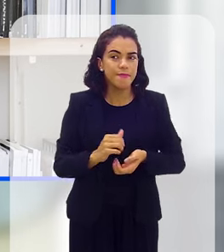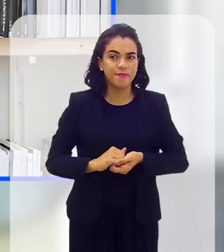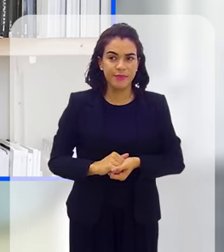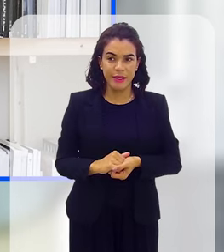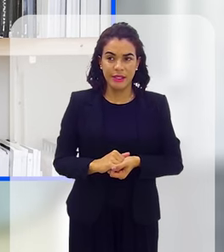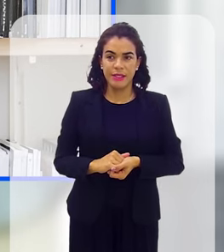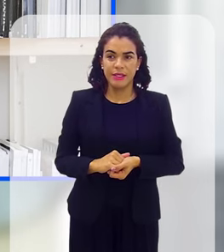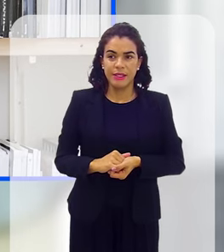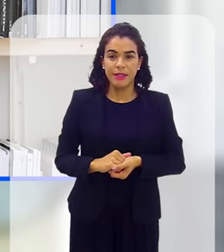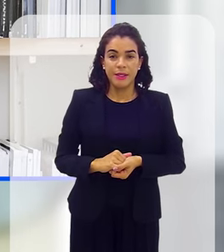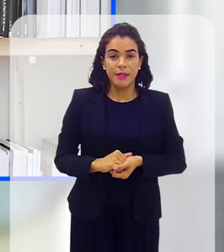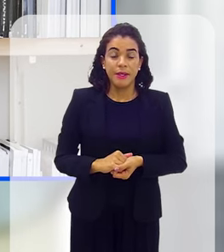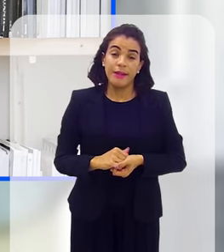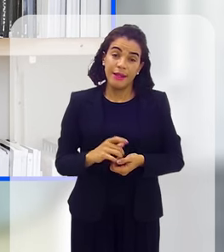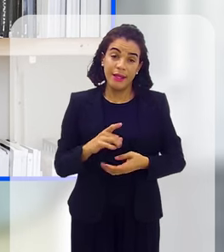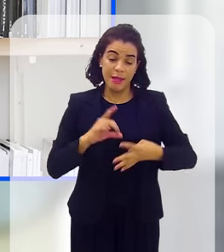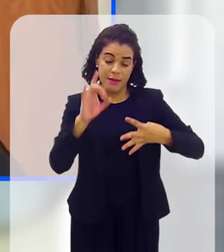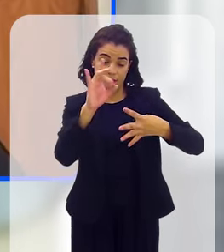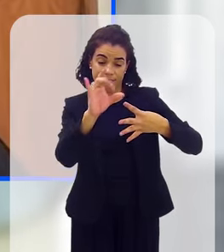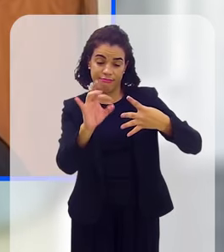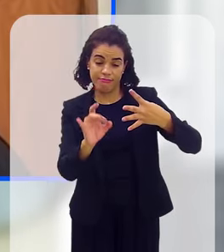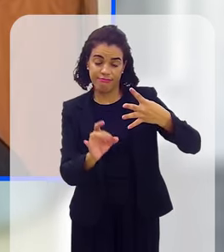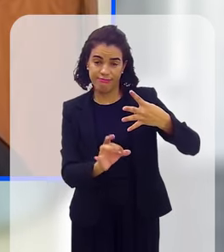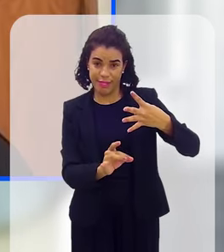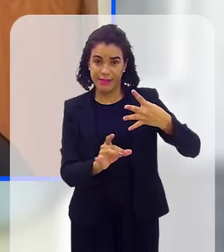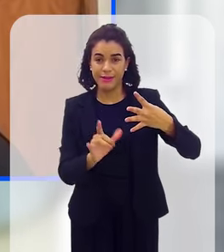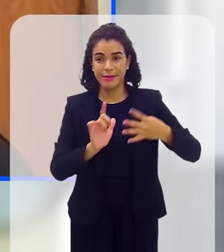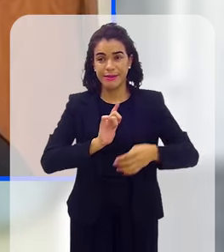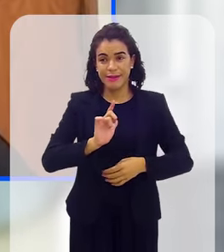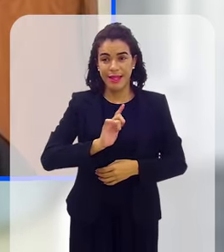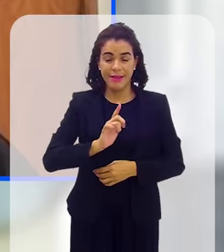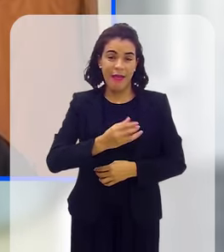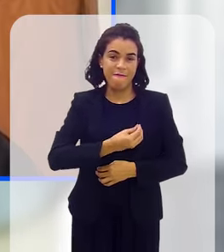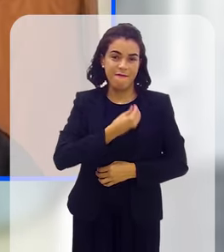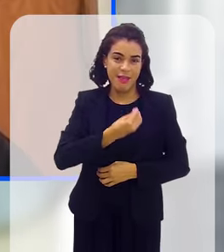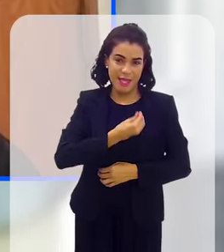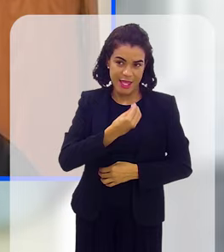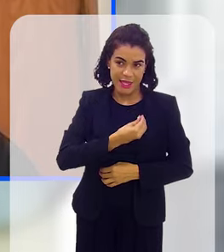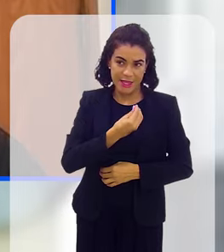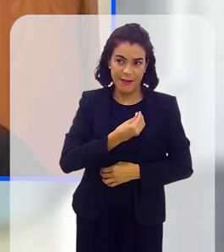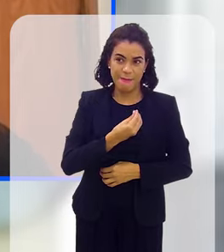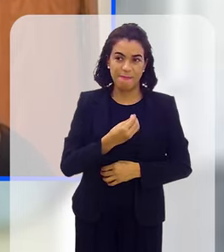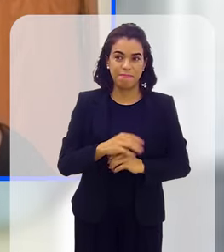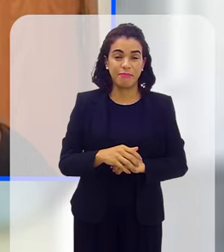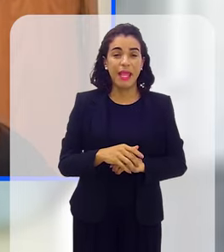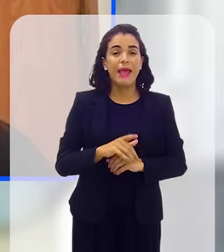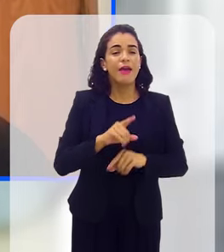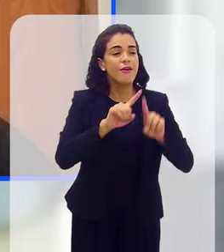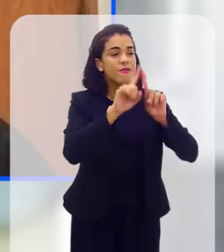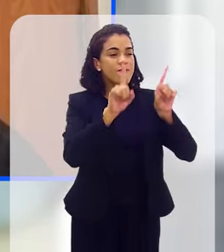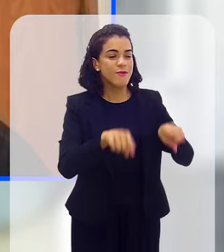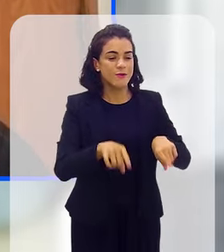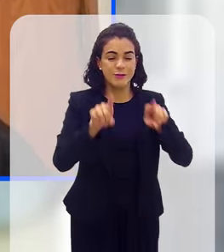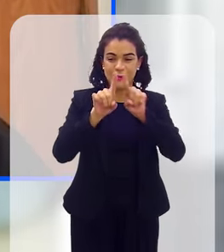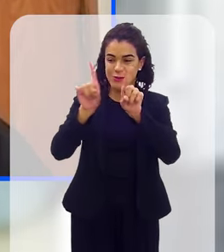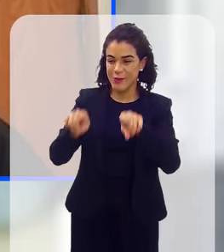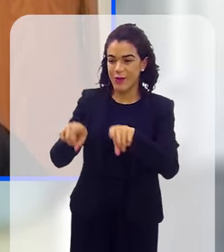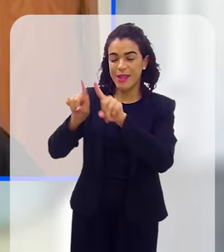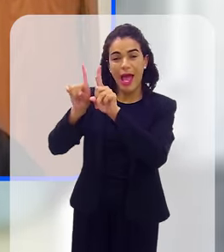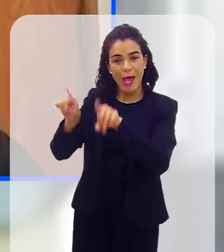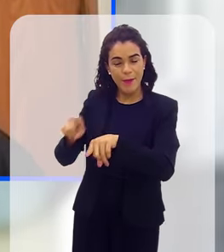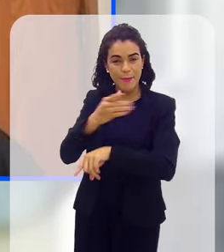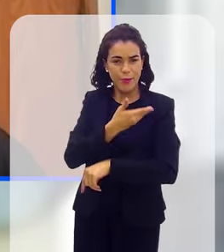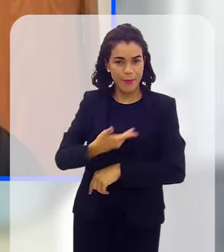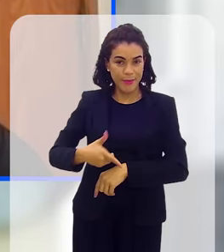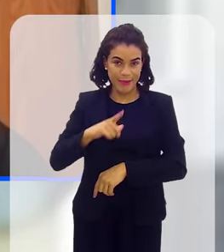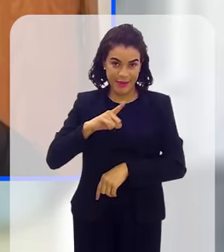Ministério. Para cada um tem um reflexo na vida. Para cada gente público, a tratativa desse crime traz